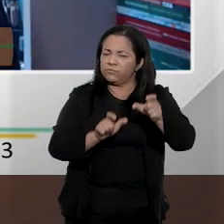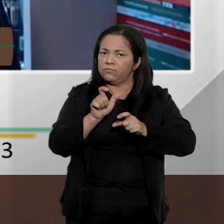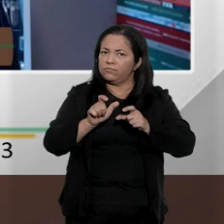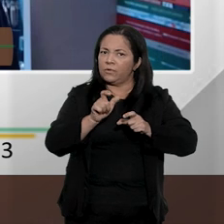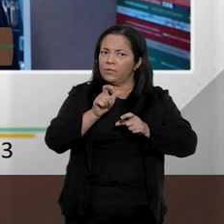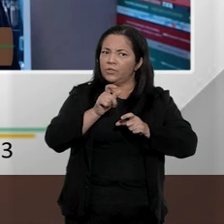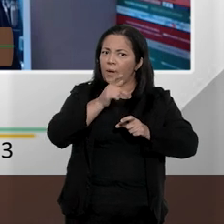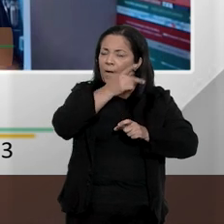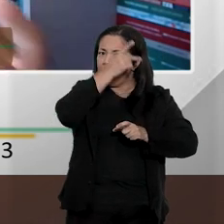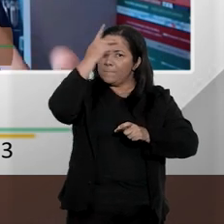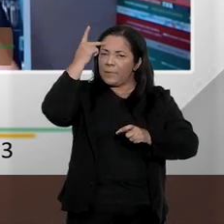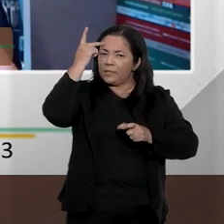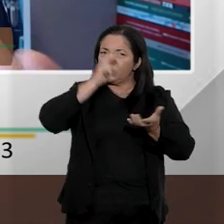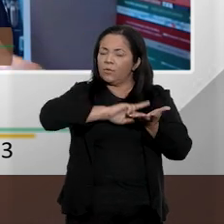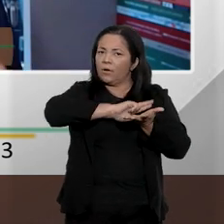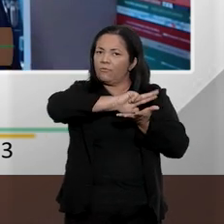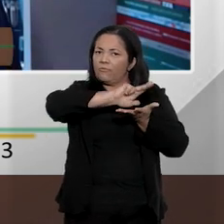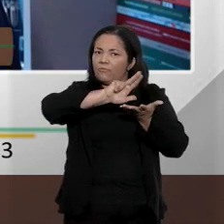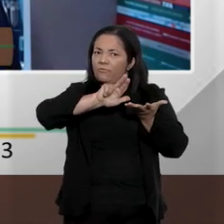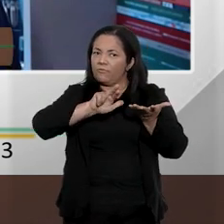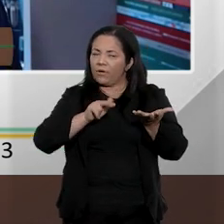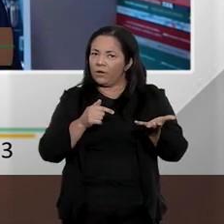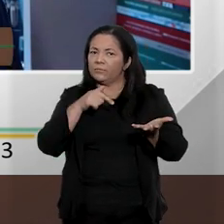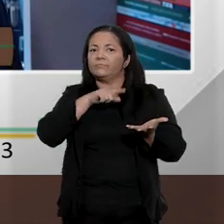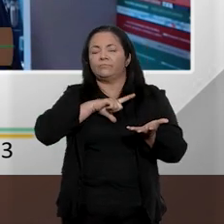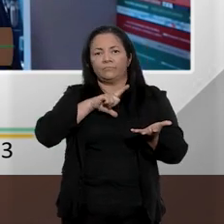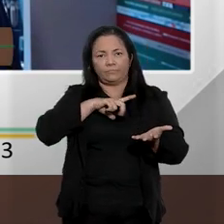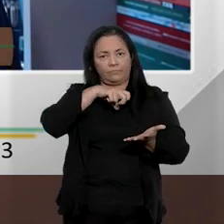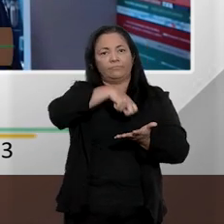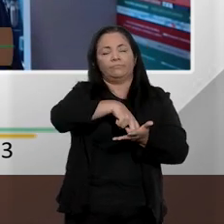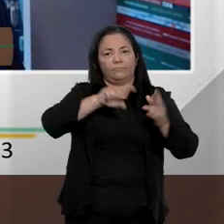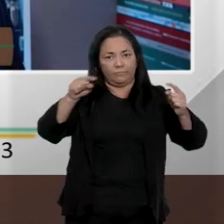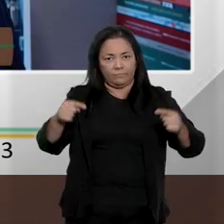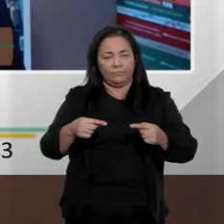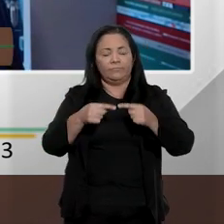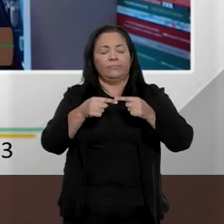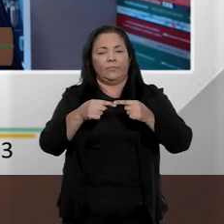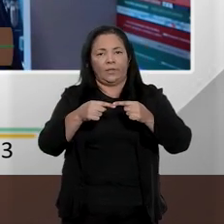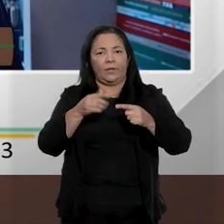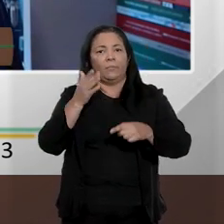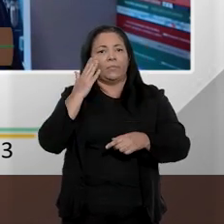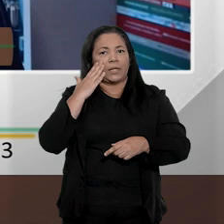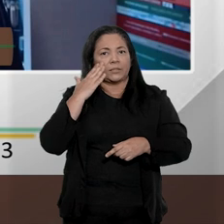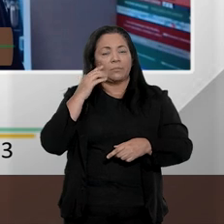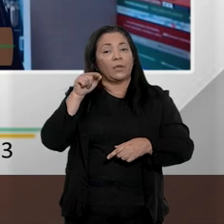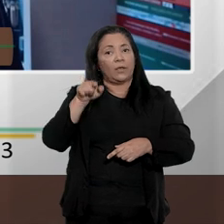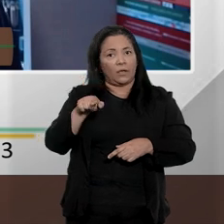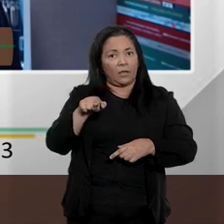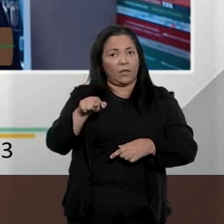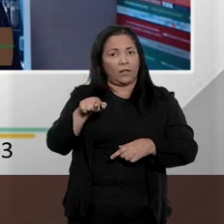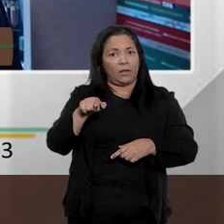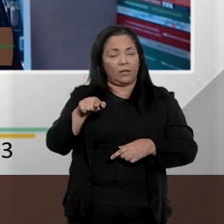de conseguir sancionar de forma mais grave, de maneira mais grave, aquelas pessoas que